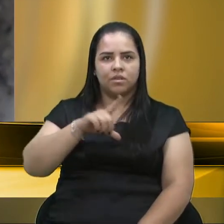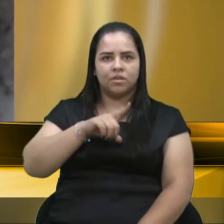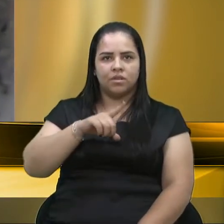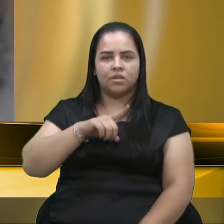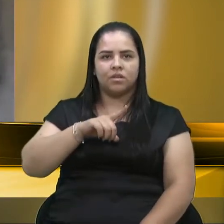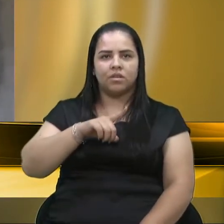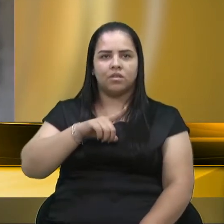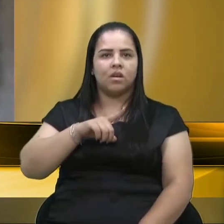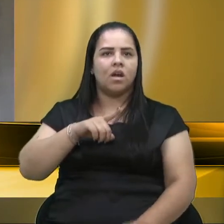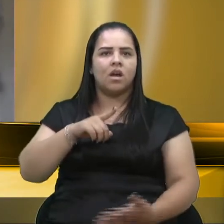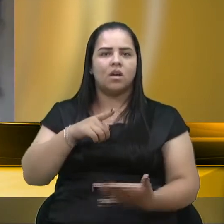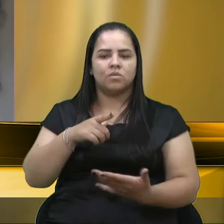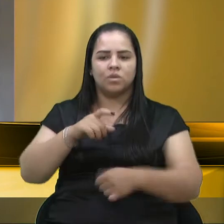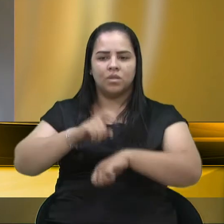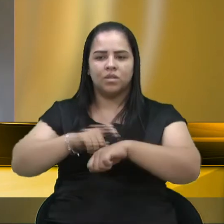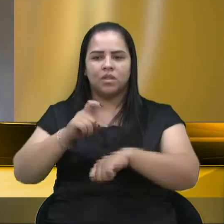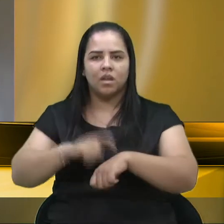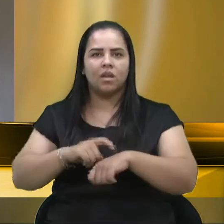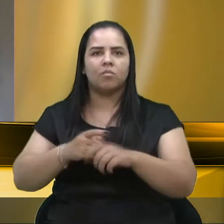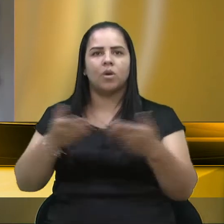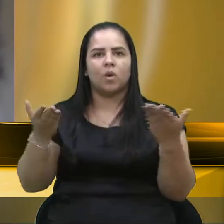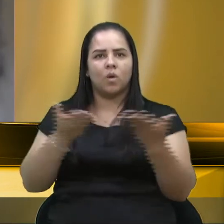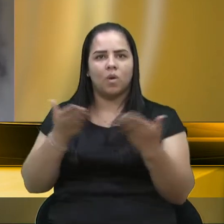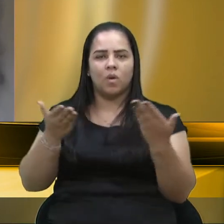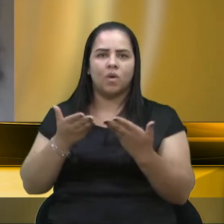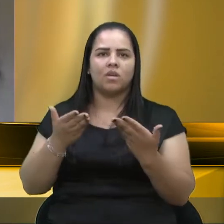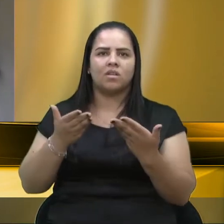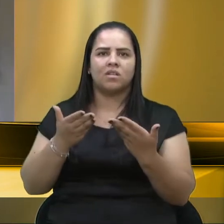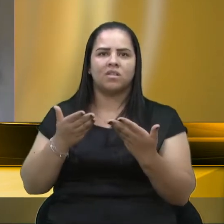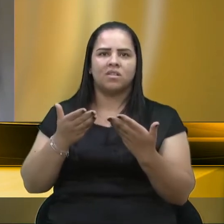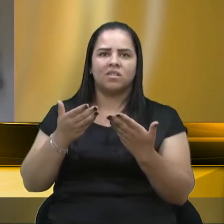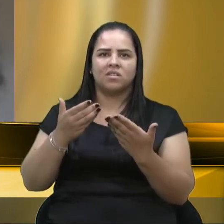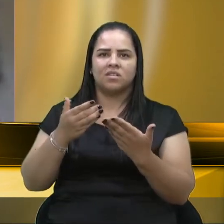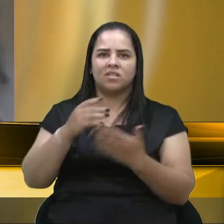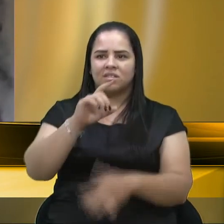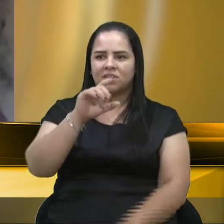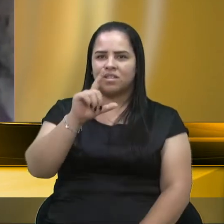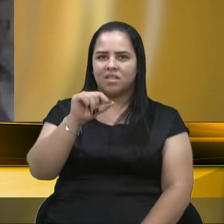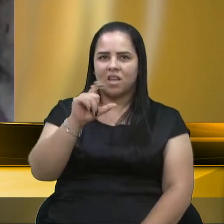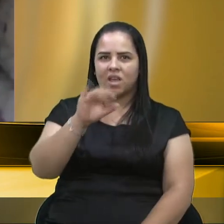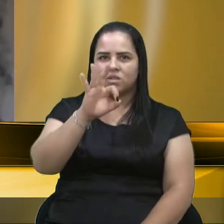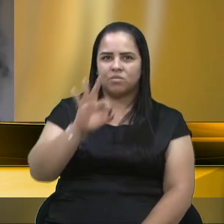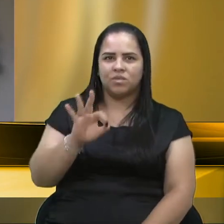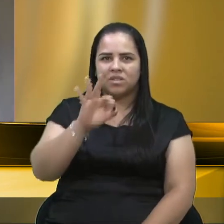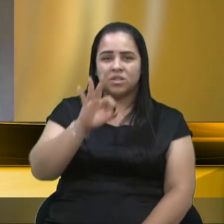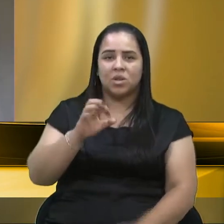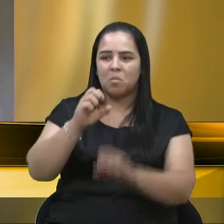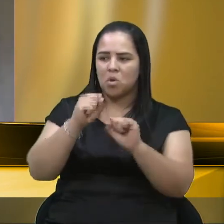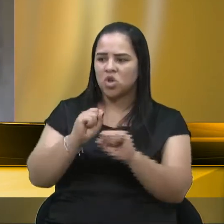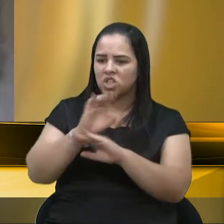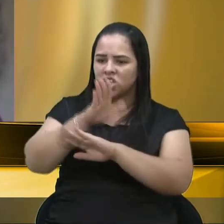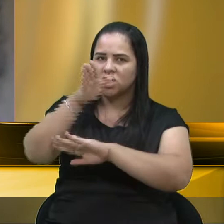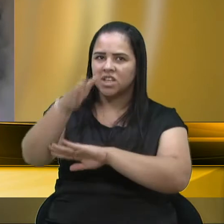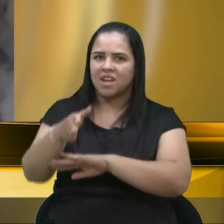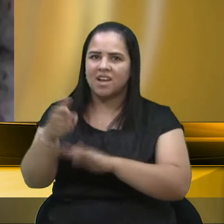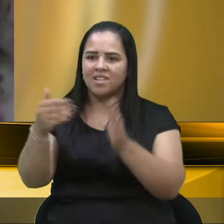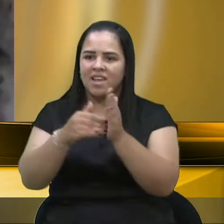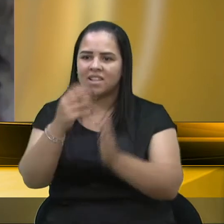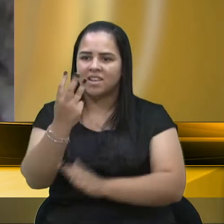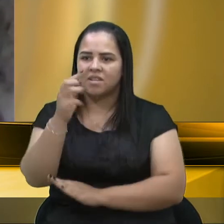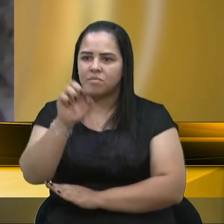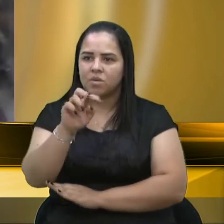questão em um momento como esse, com o auxílio de 10% dos vencimentos que poderia chegar até R$ 3.500